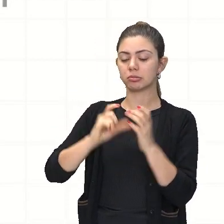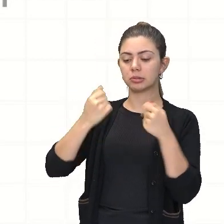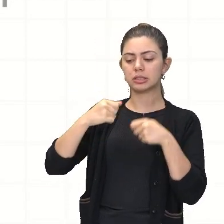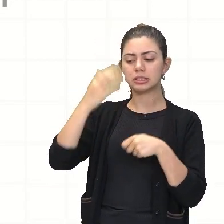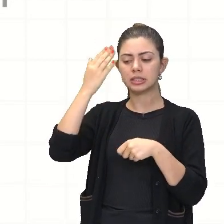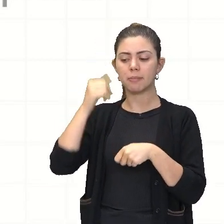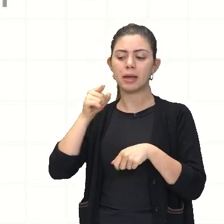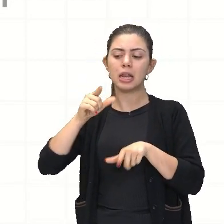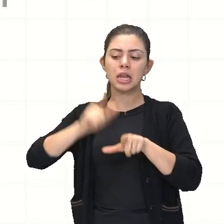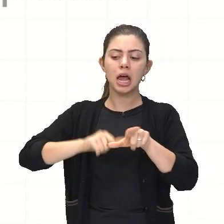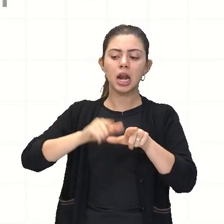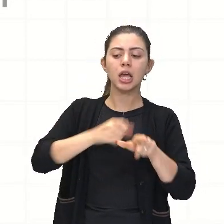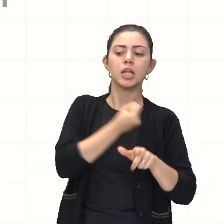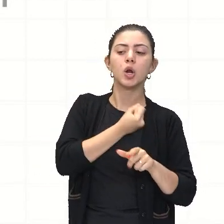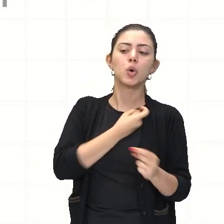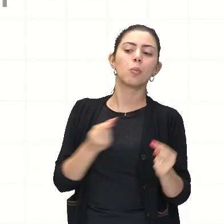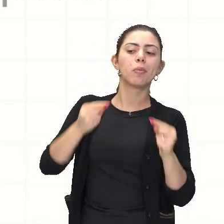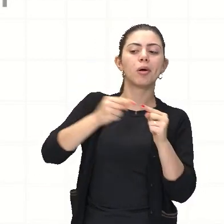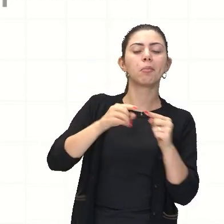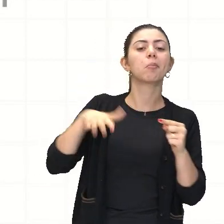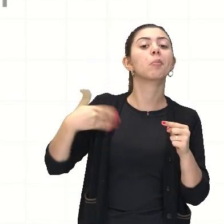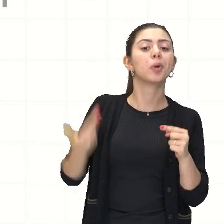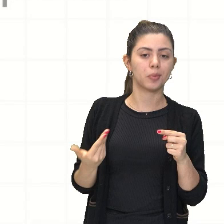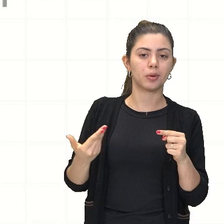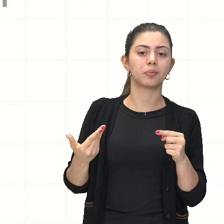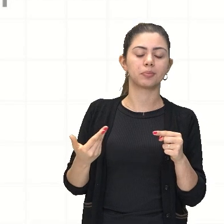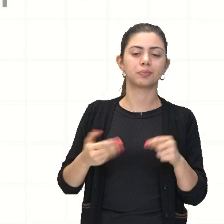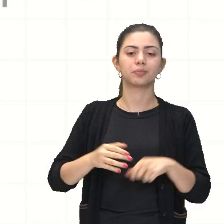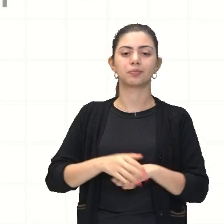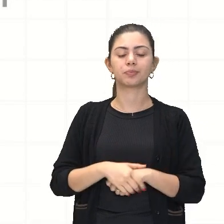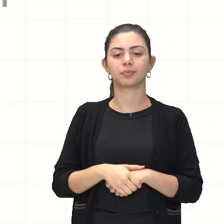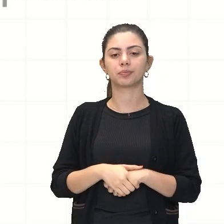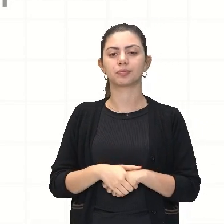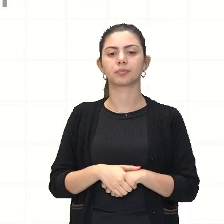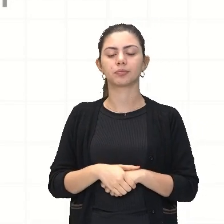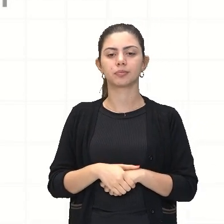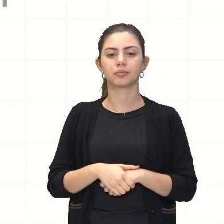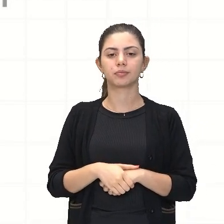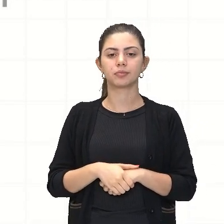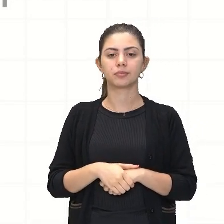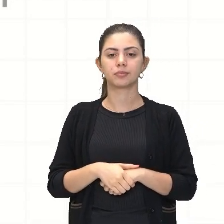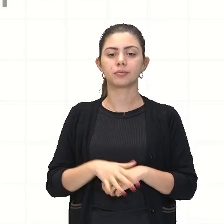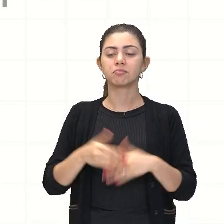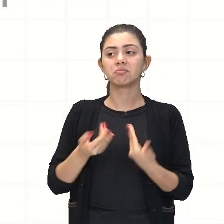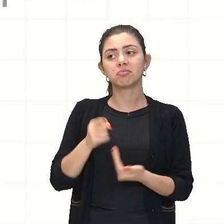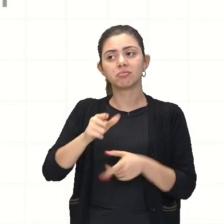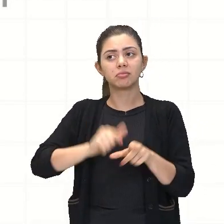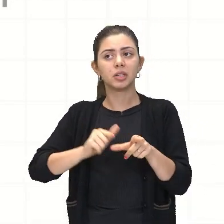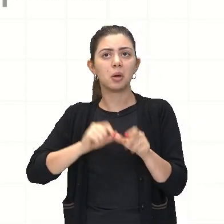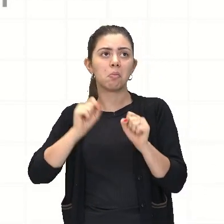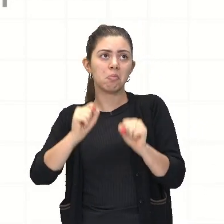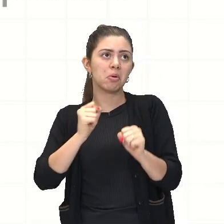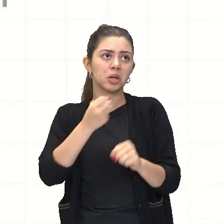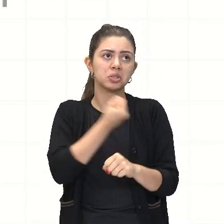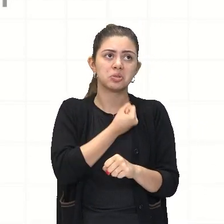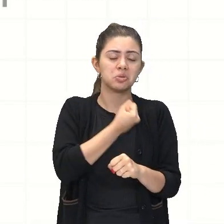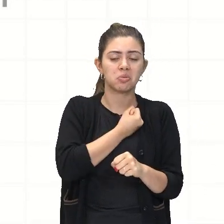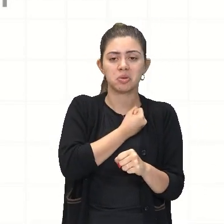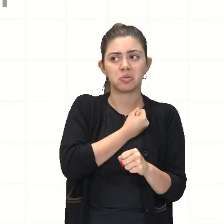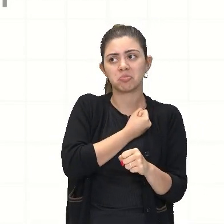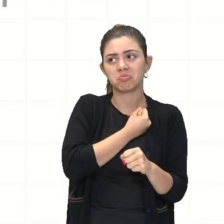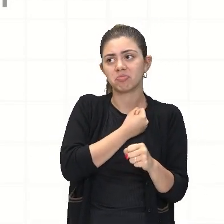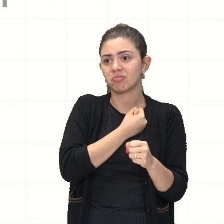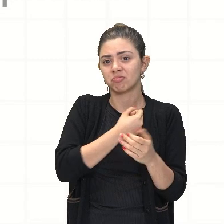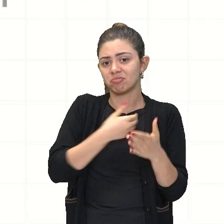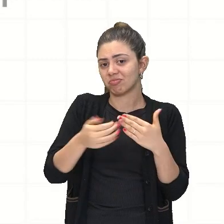esta letra pode assumir, certo? Ora, ela pode assumir quaisquer valores,